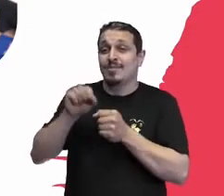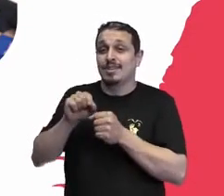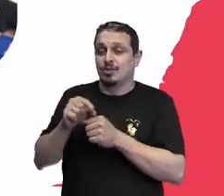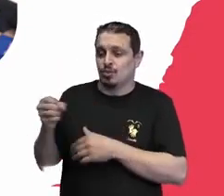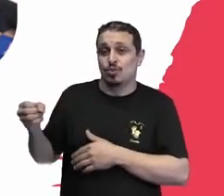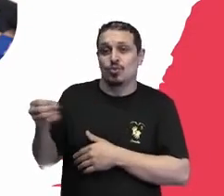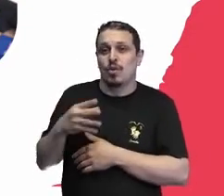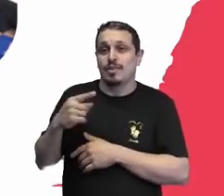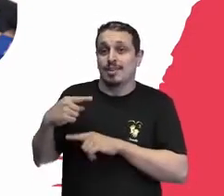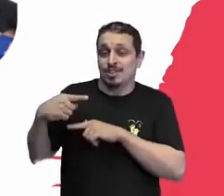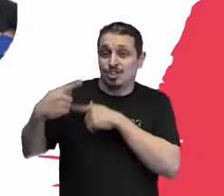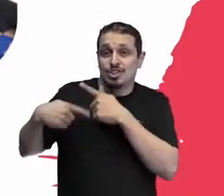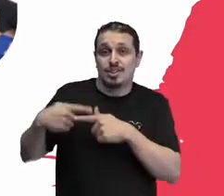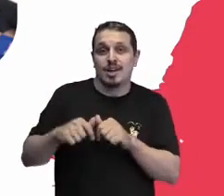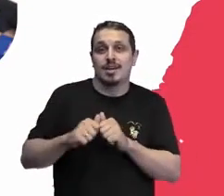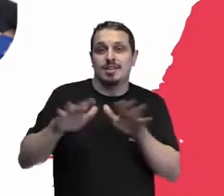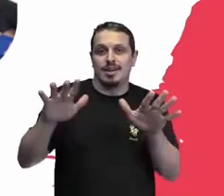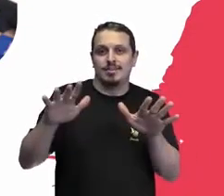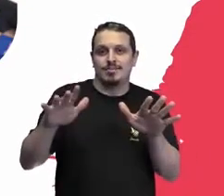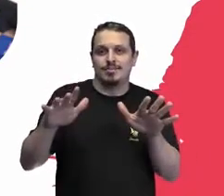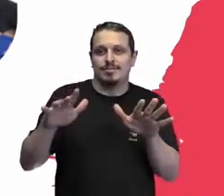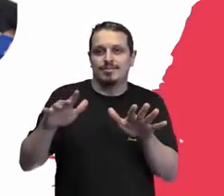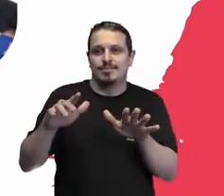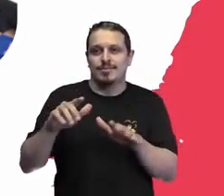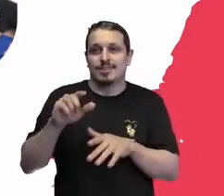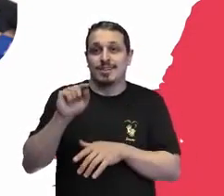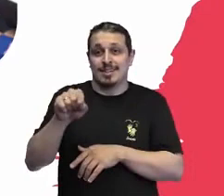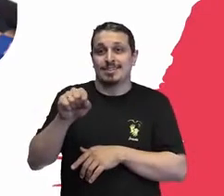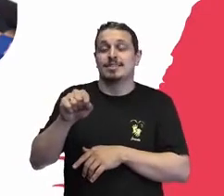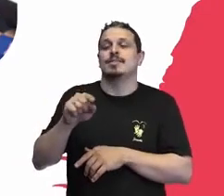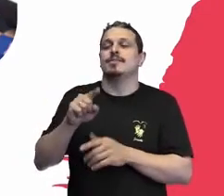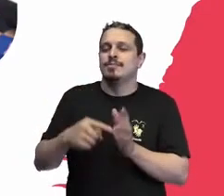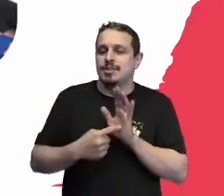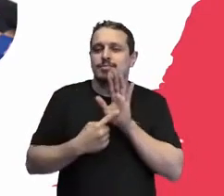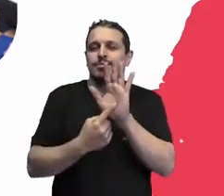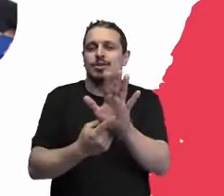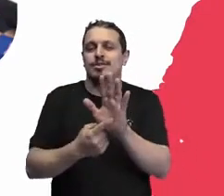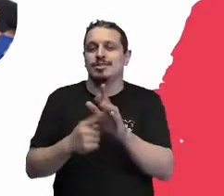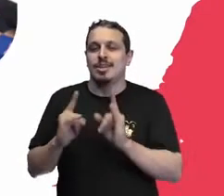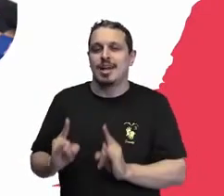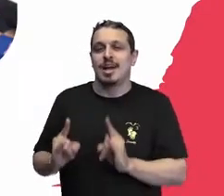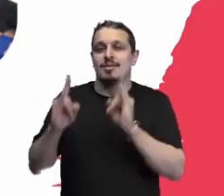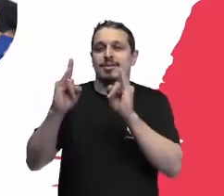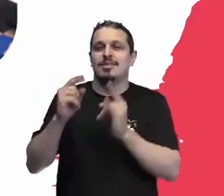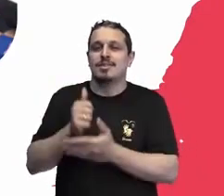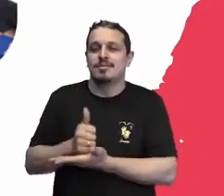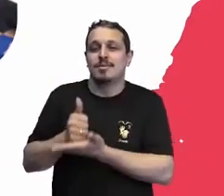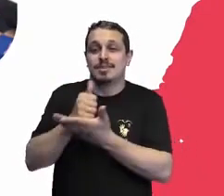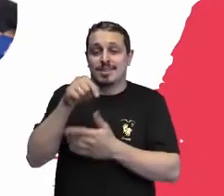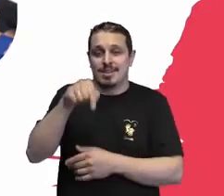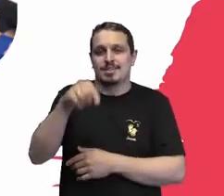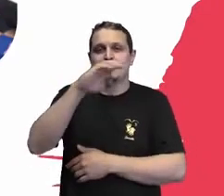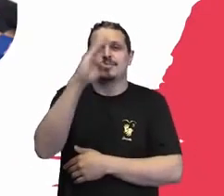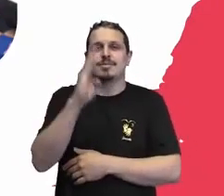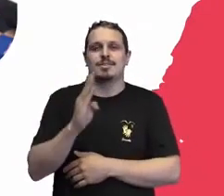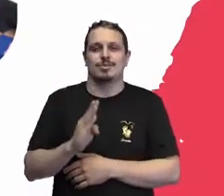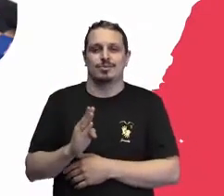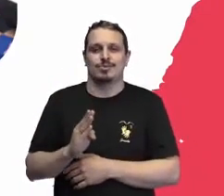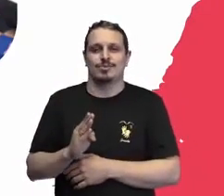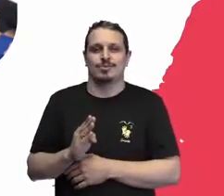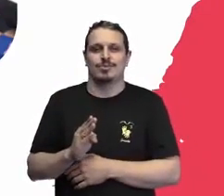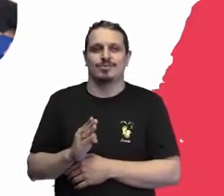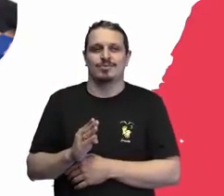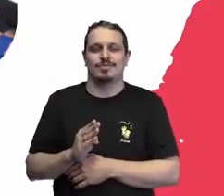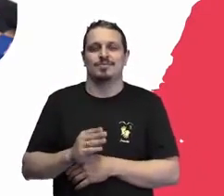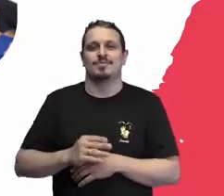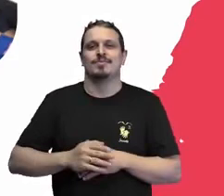3.0, Alex, a gente vai trazer a foto da base de apoio da moradia independente aqui no Brasil. Então, é